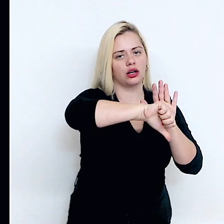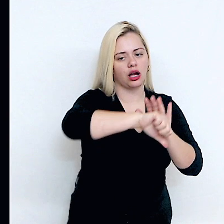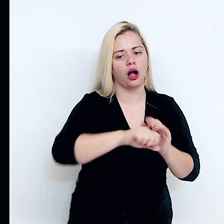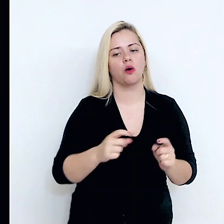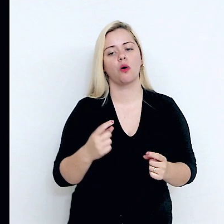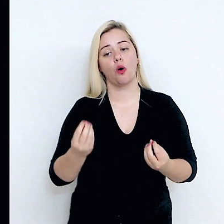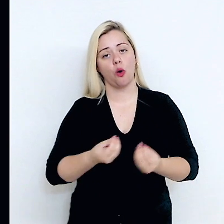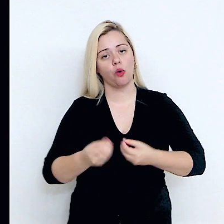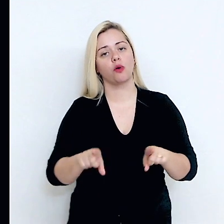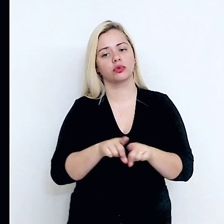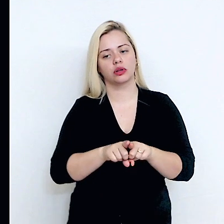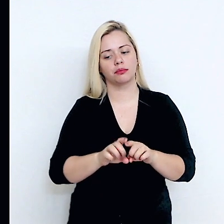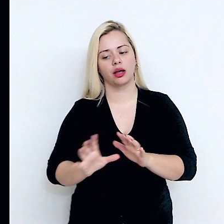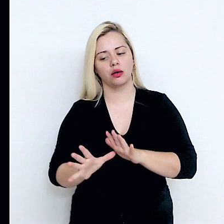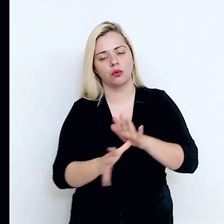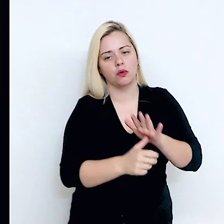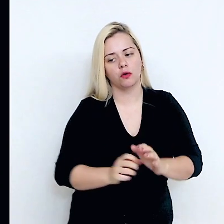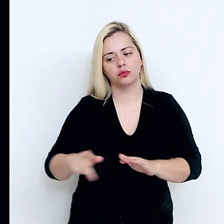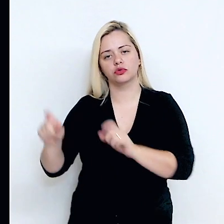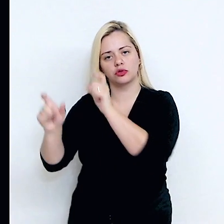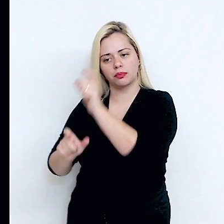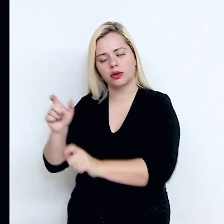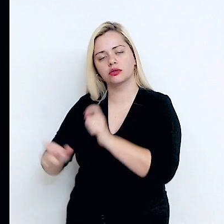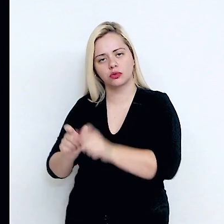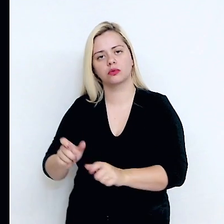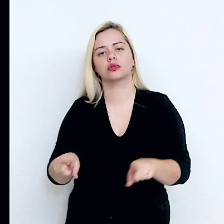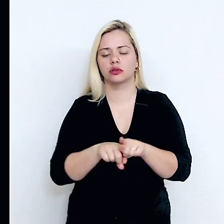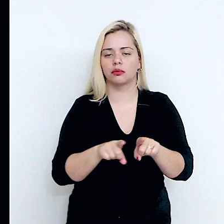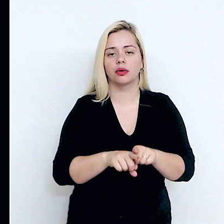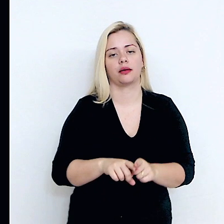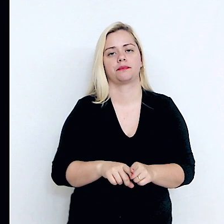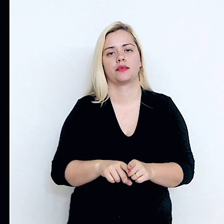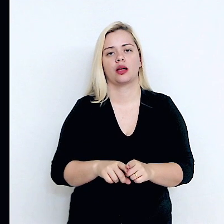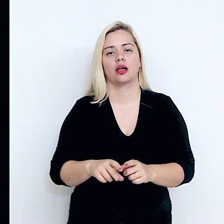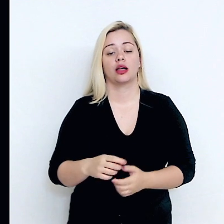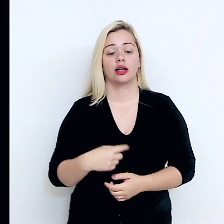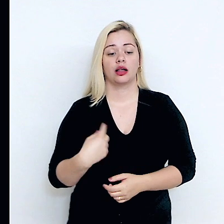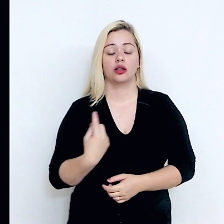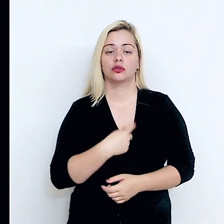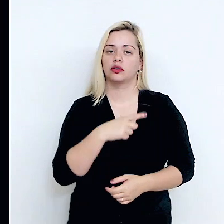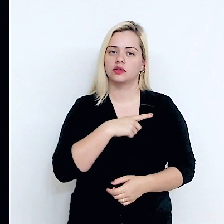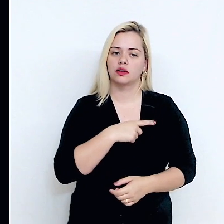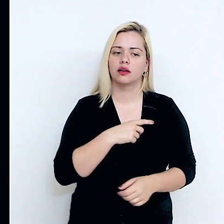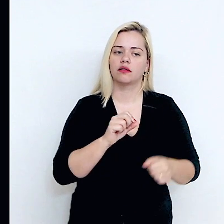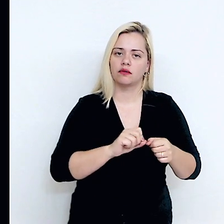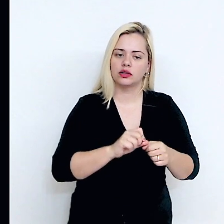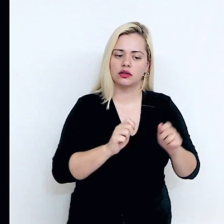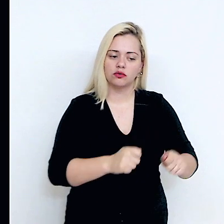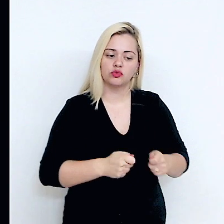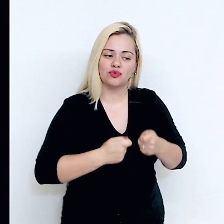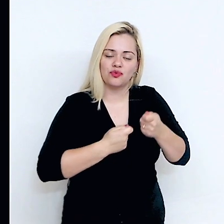tráfico de pessoas derivado da imigração ilegal. Então, temos feito também os esforços